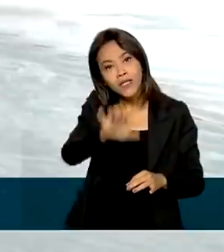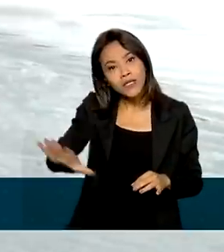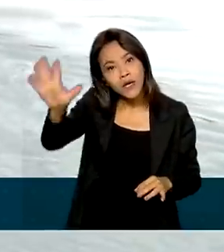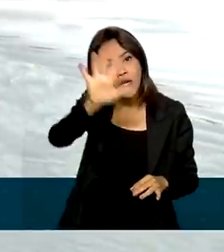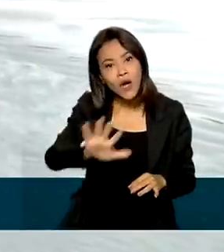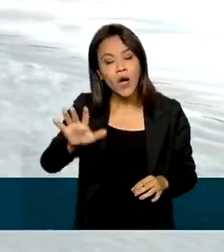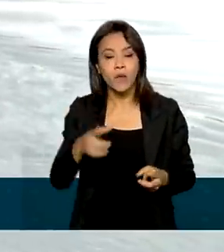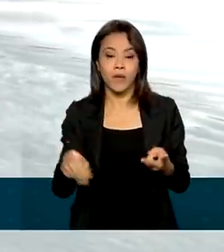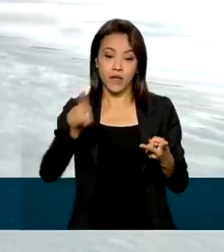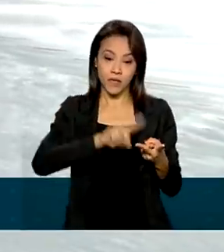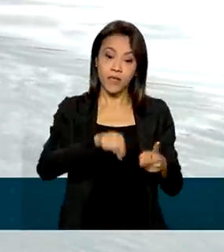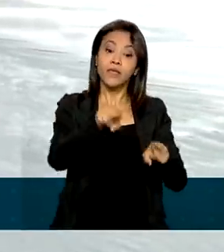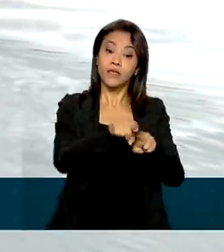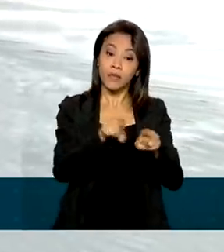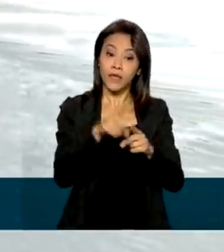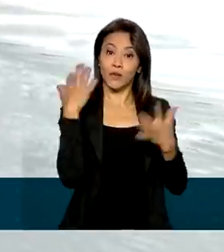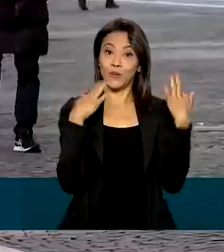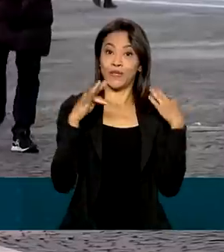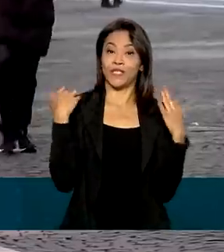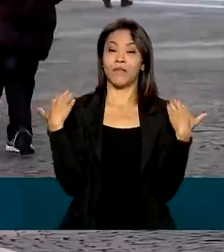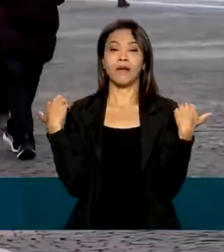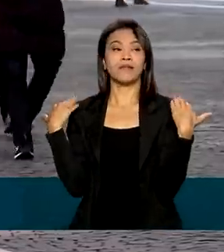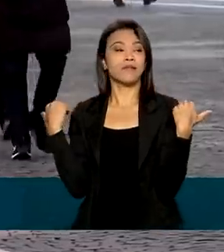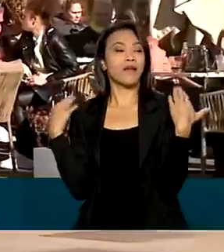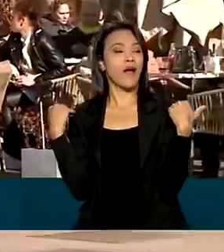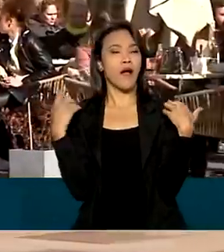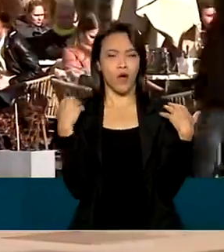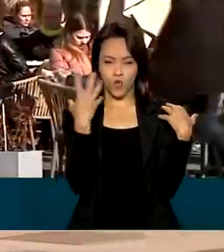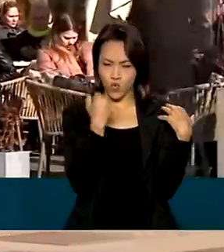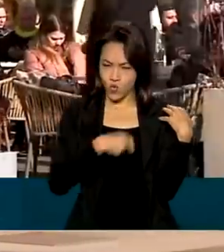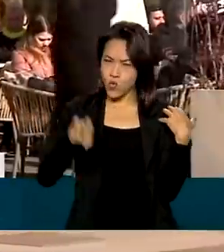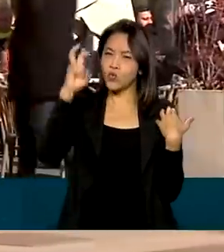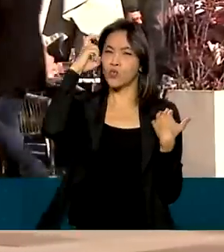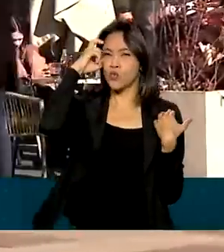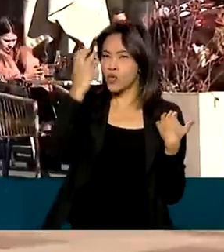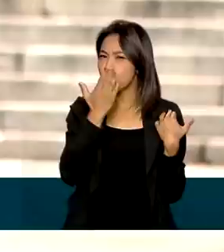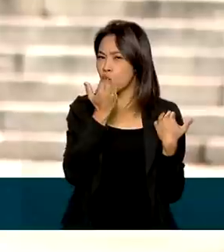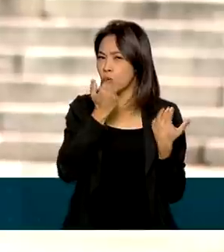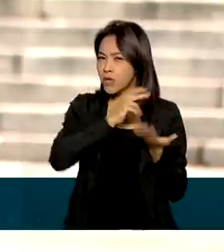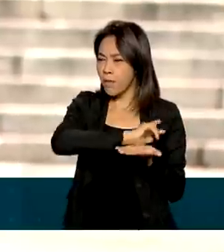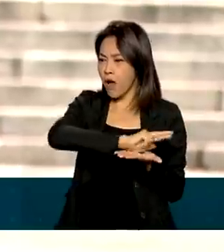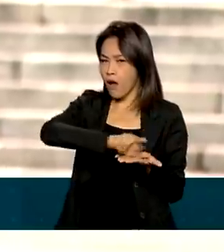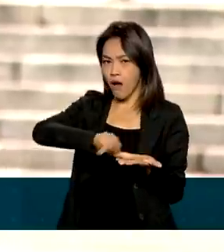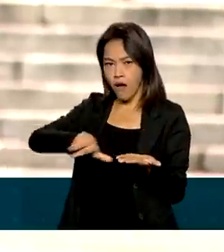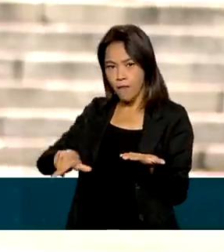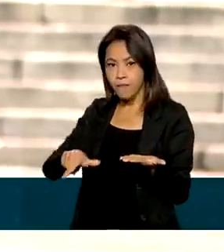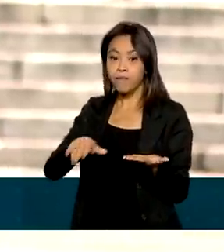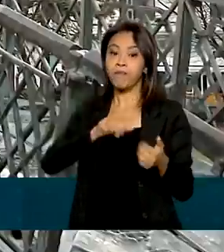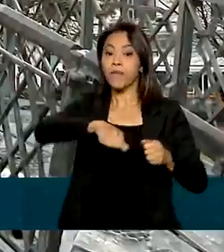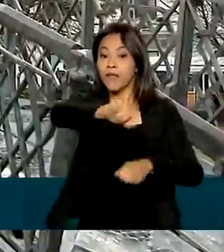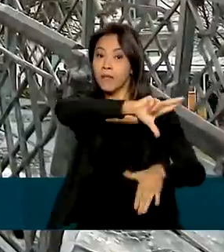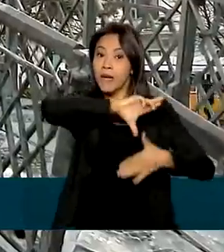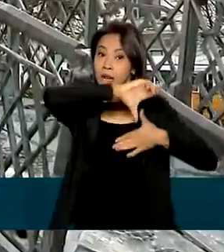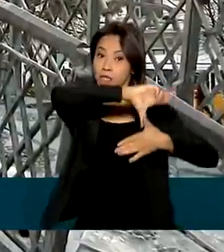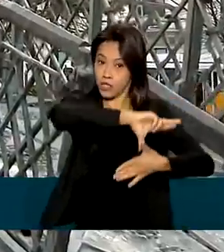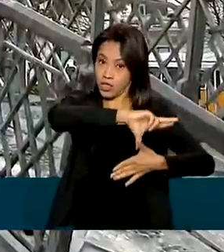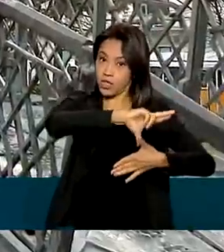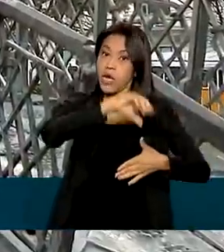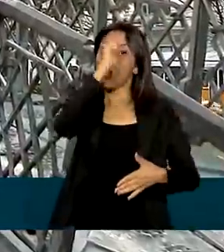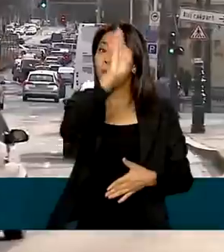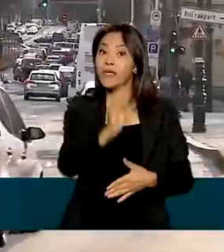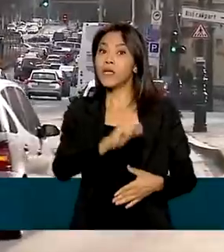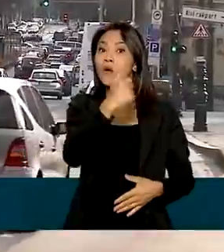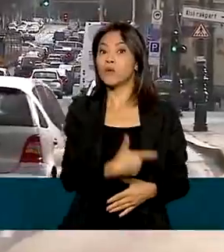E para os turistas passearem com muita cultura e gastronomia. Na América Latina, o Brasil é o